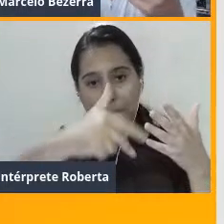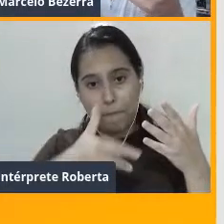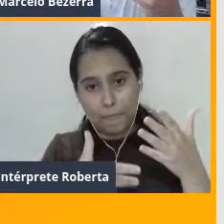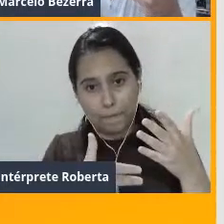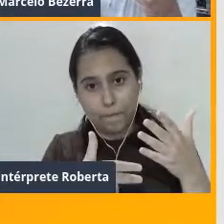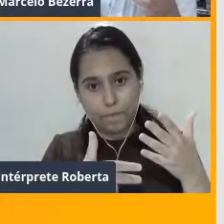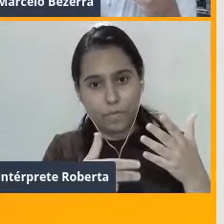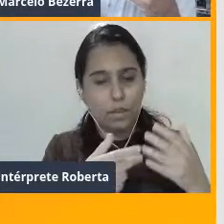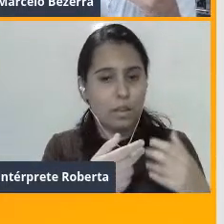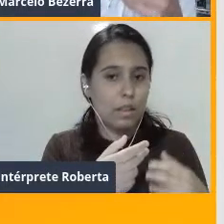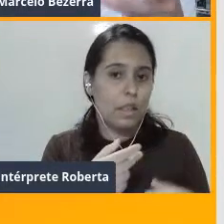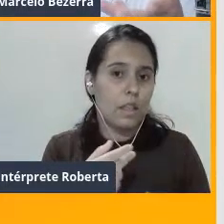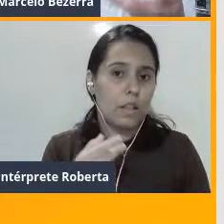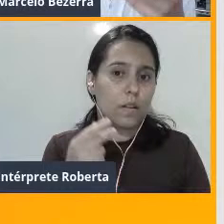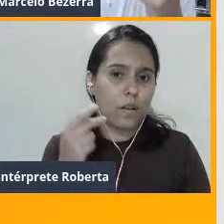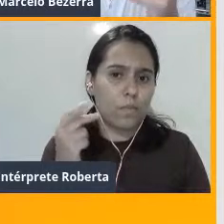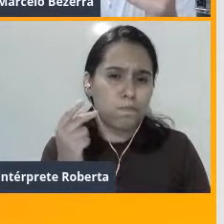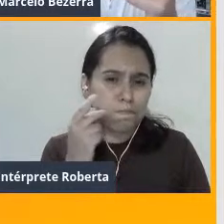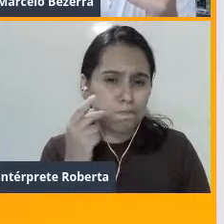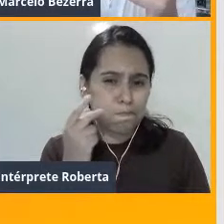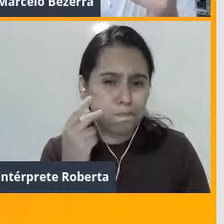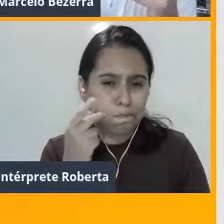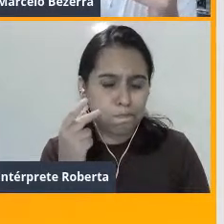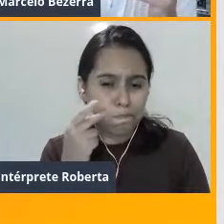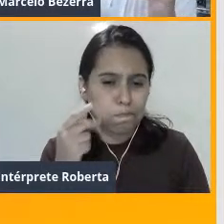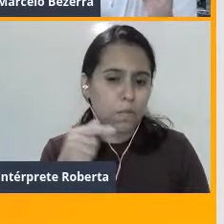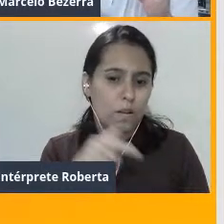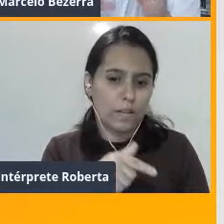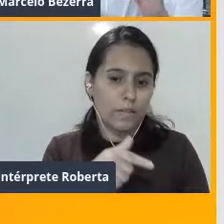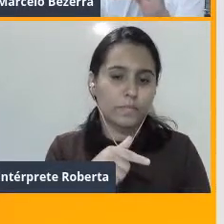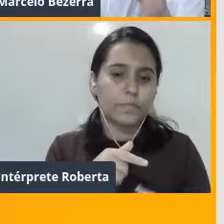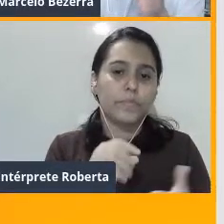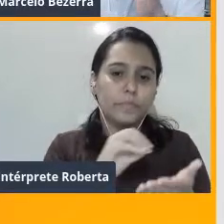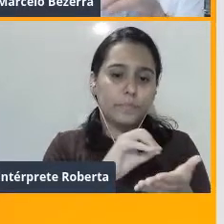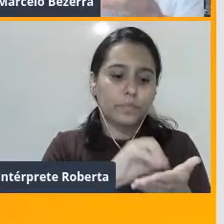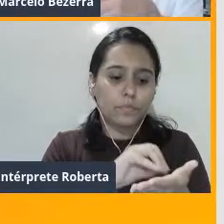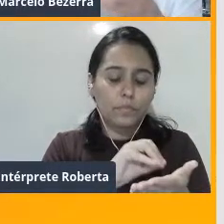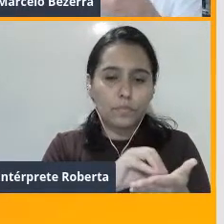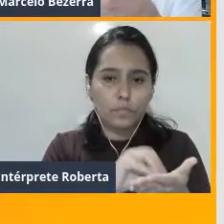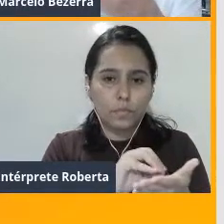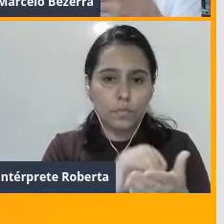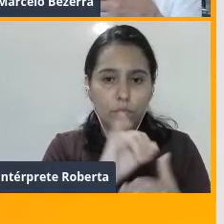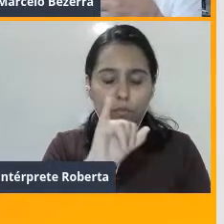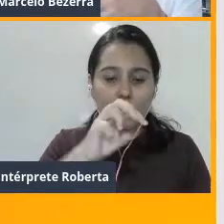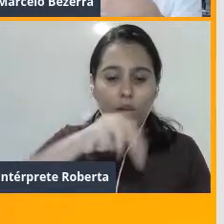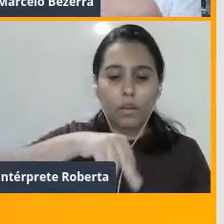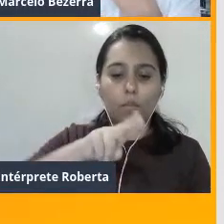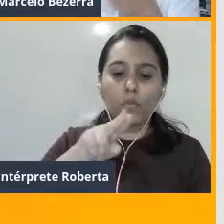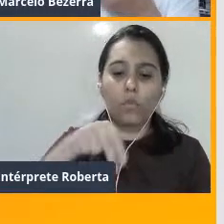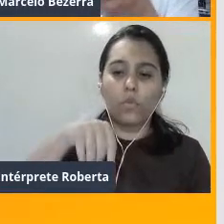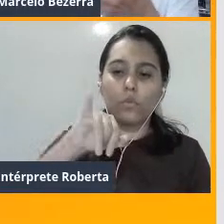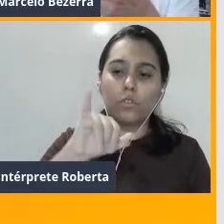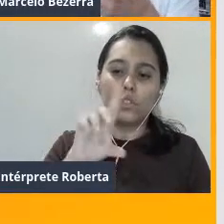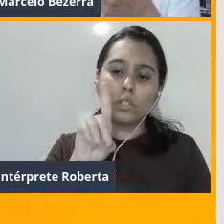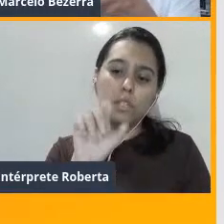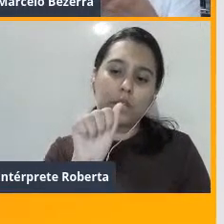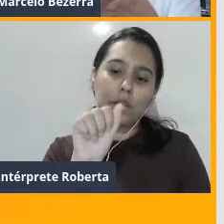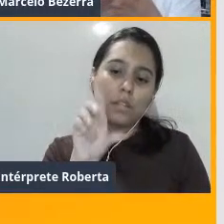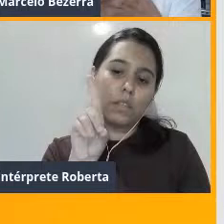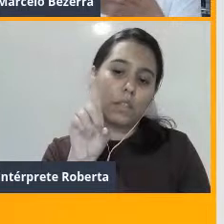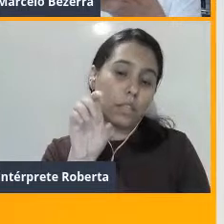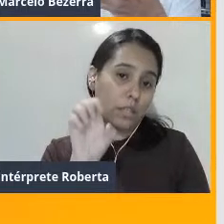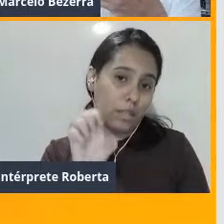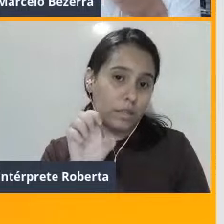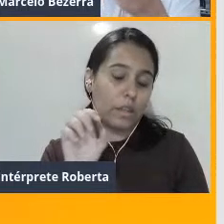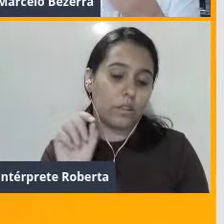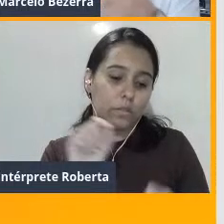camundongos que não tinham imunidade, esses camundongos passaram a ser criados em biotérios